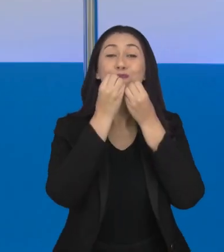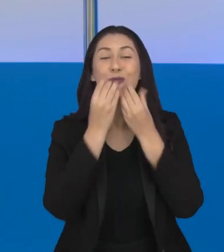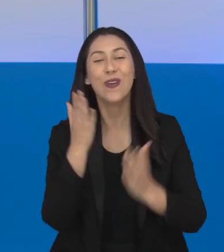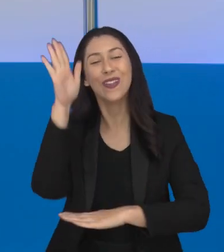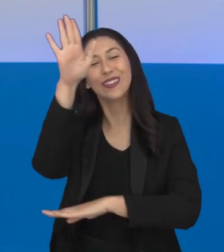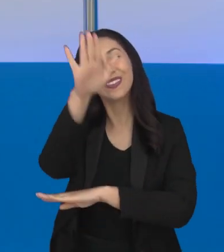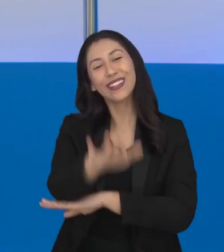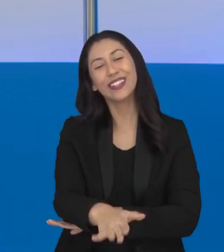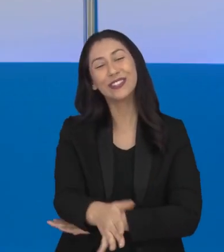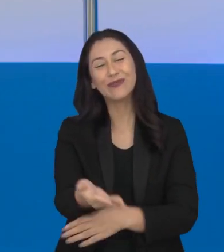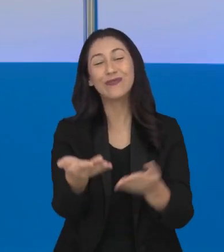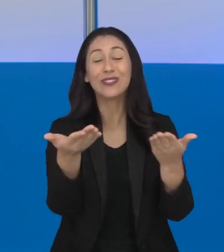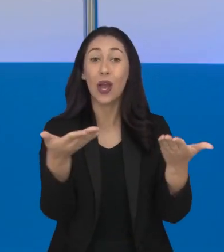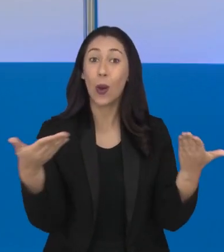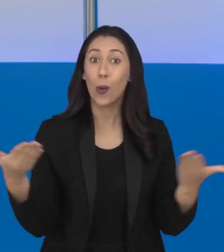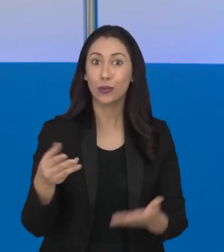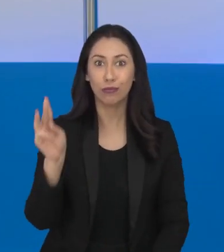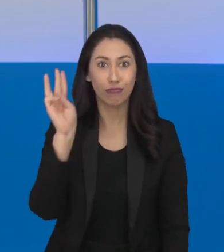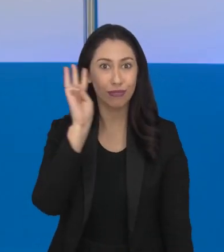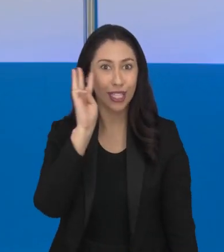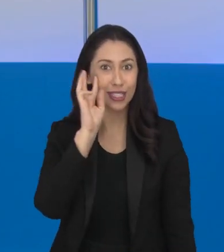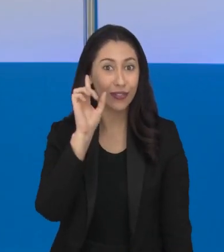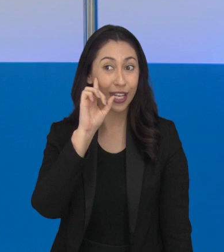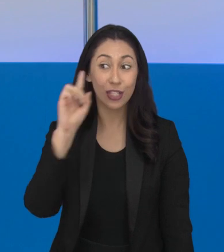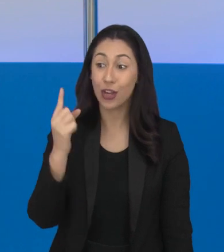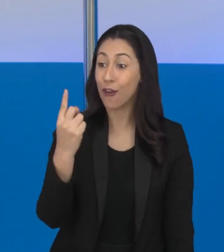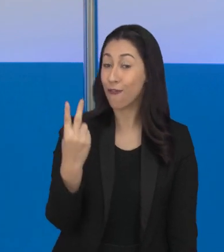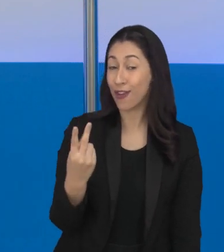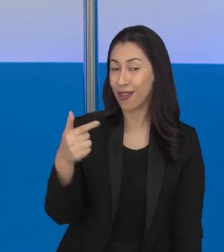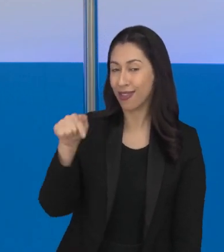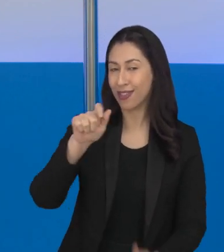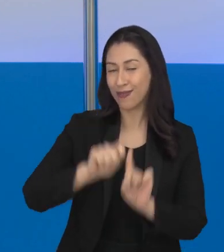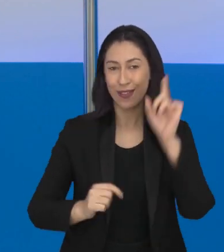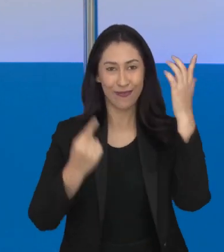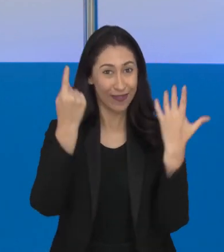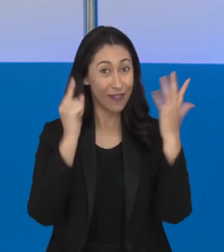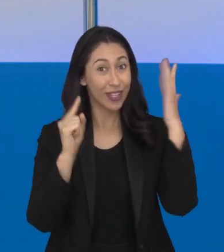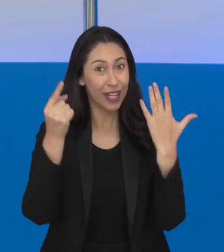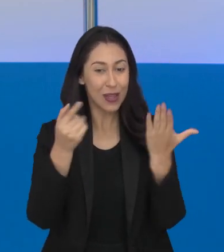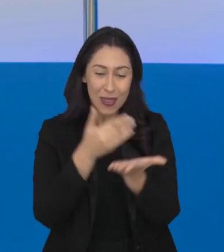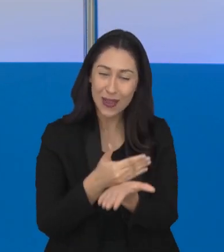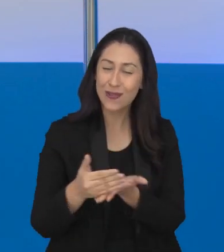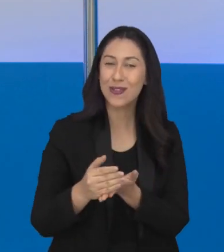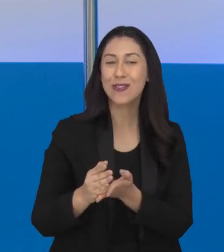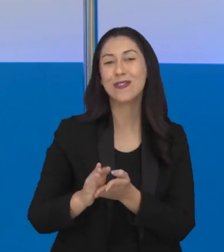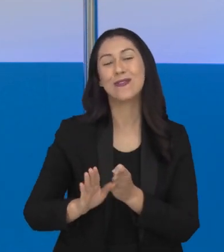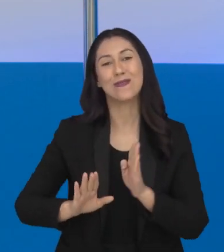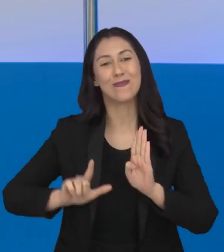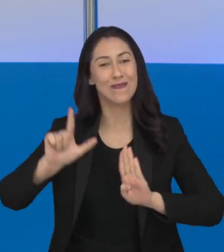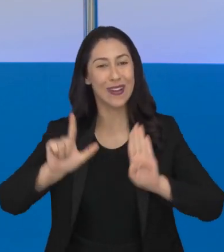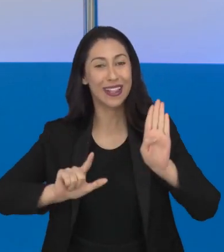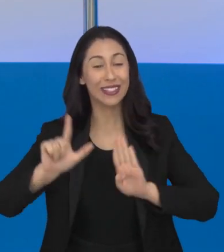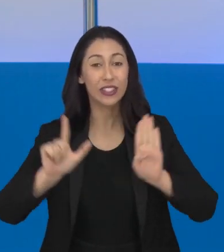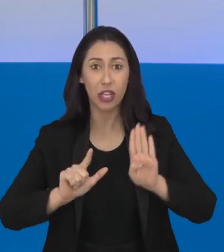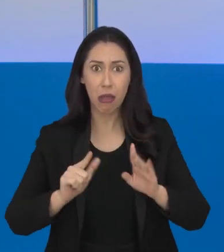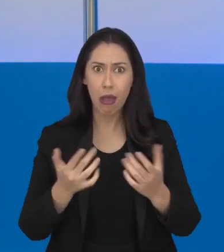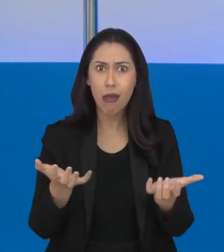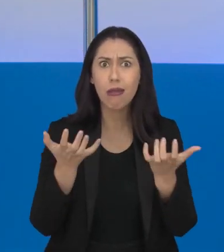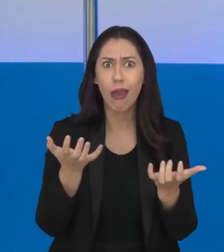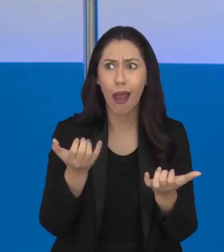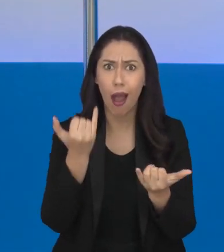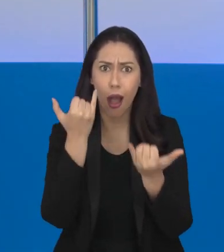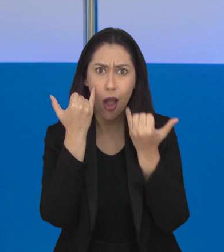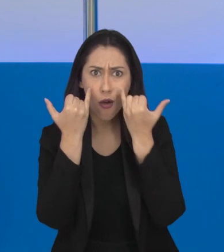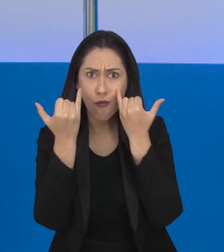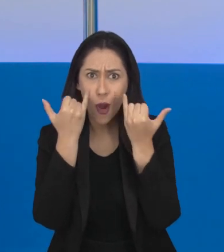Muito boa tarde pra você, hoje é terça-feira, dia 27 de fevereiro e tá no ar o Boletim Legislativo. Quero acompanhar